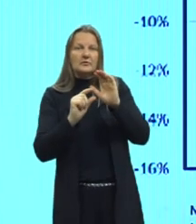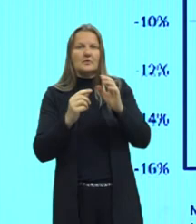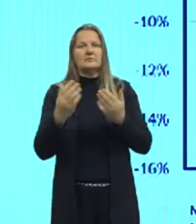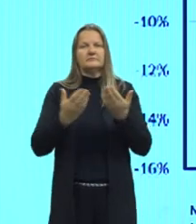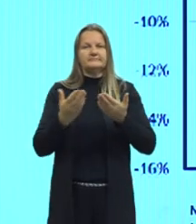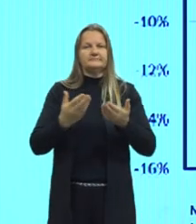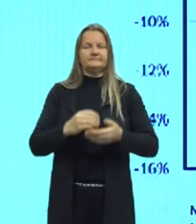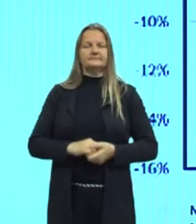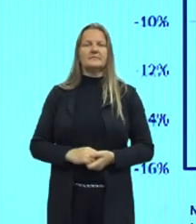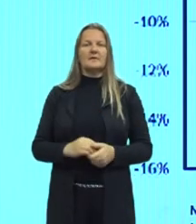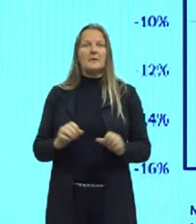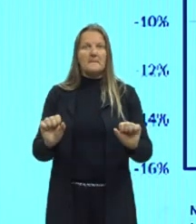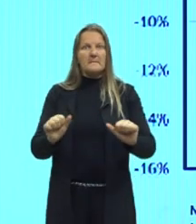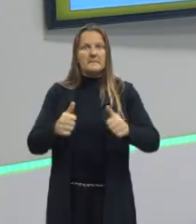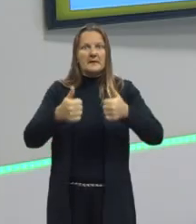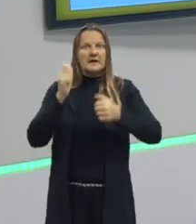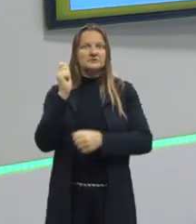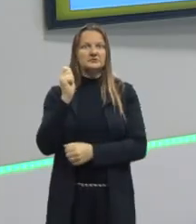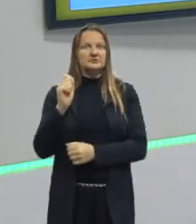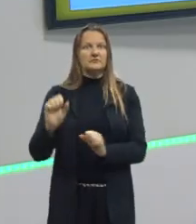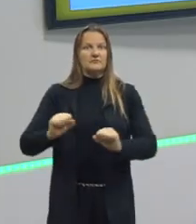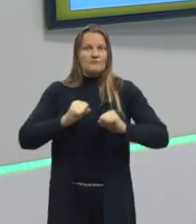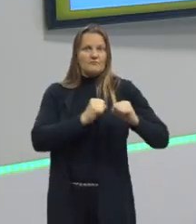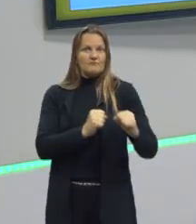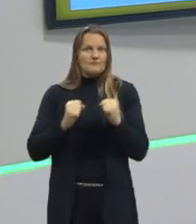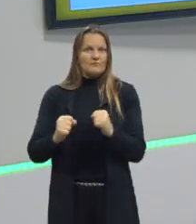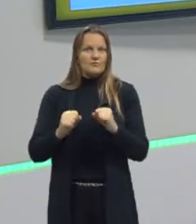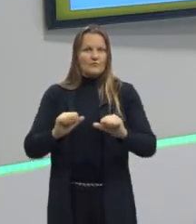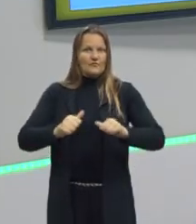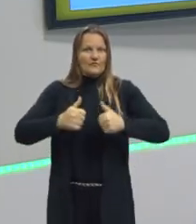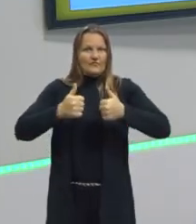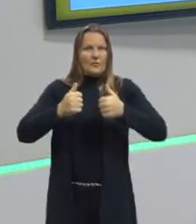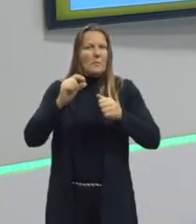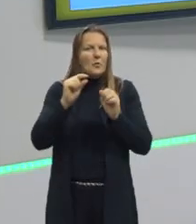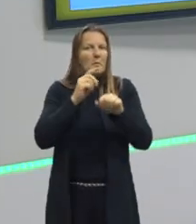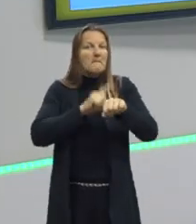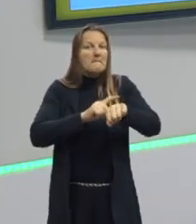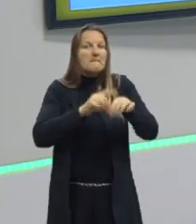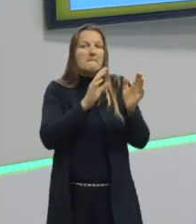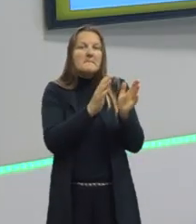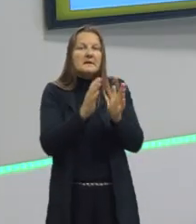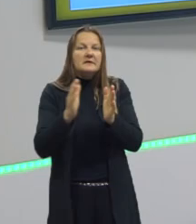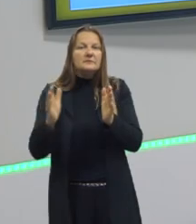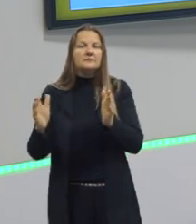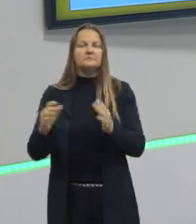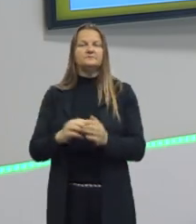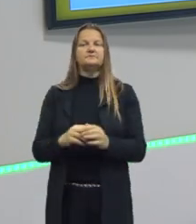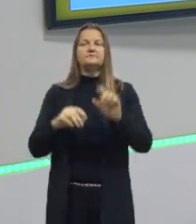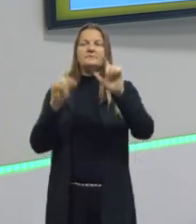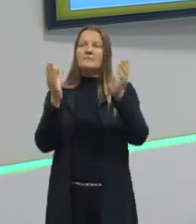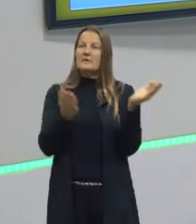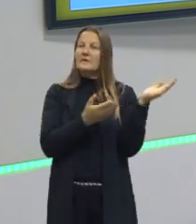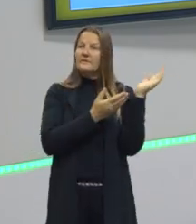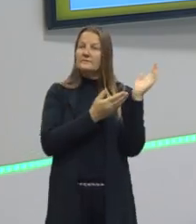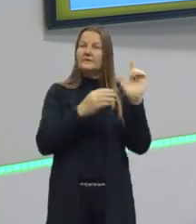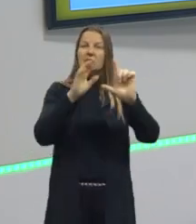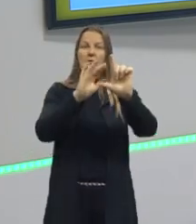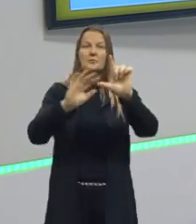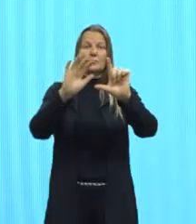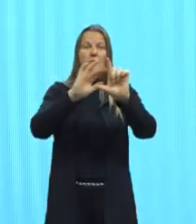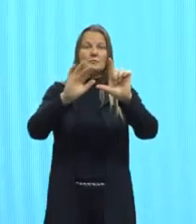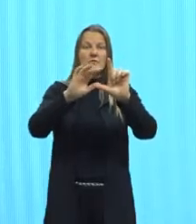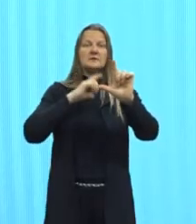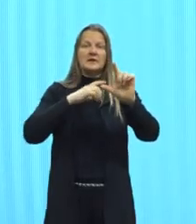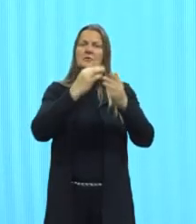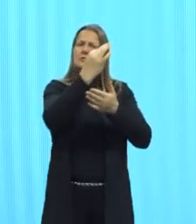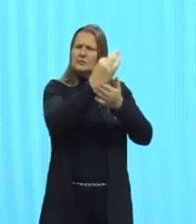Vou trazer aqui pra vocês, vai mostrar aqui, justamente, né, um QR Code, que vai levar vocês pra um texto, né, sobre